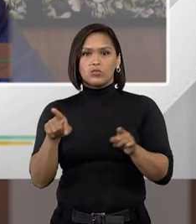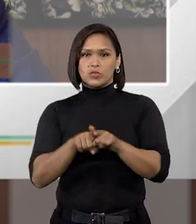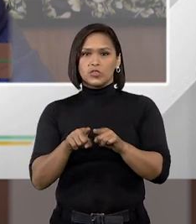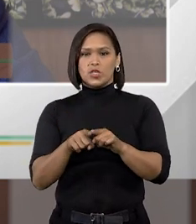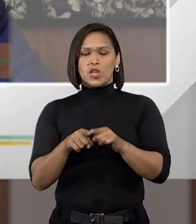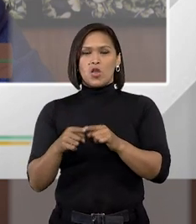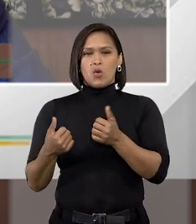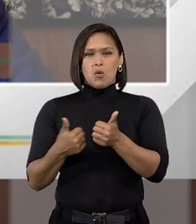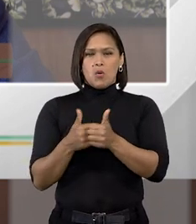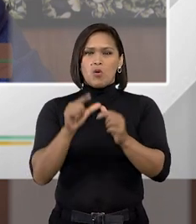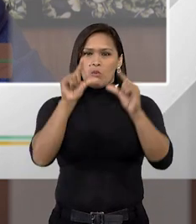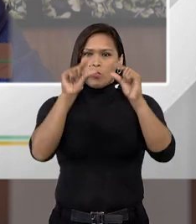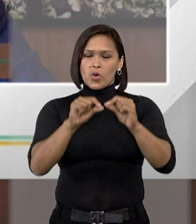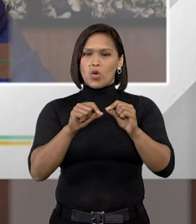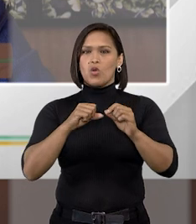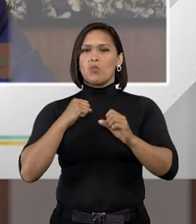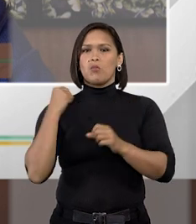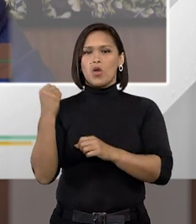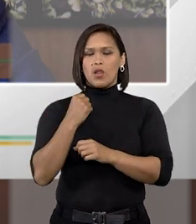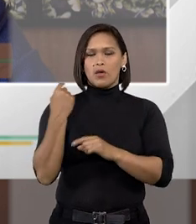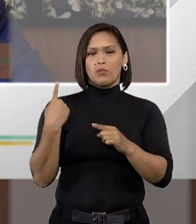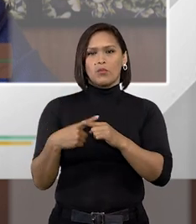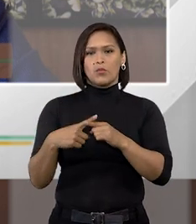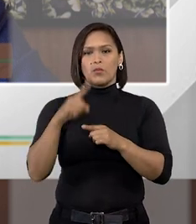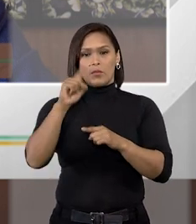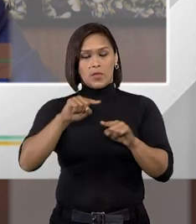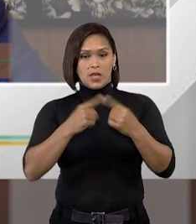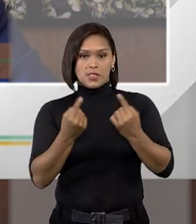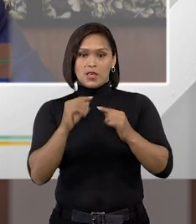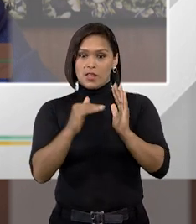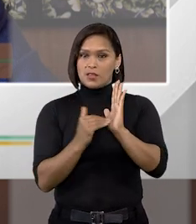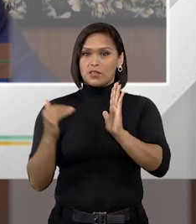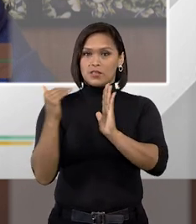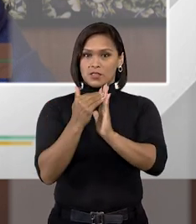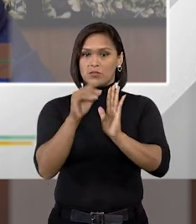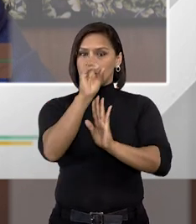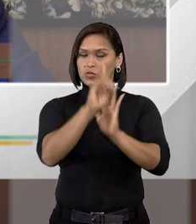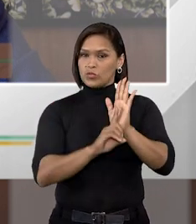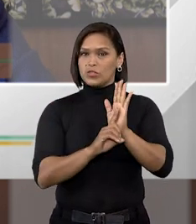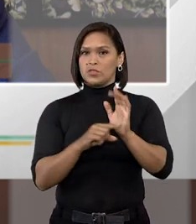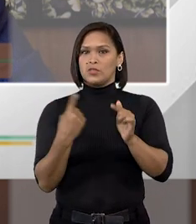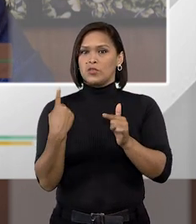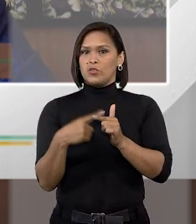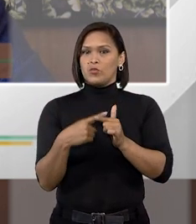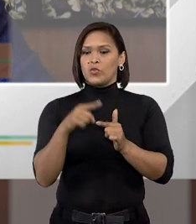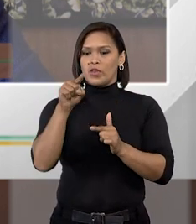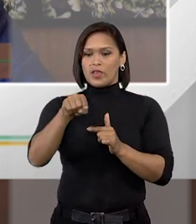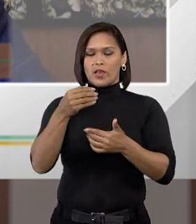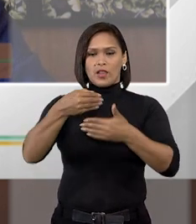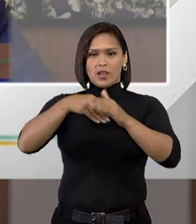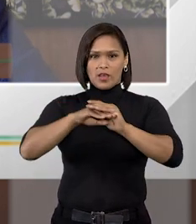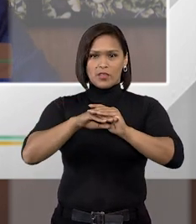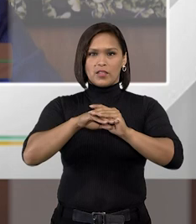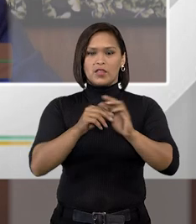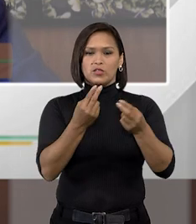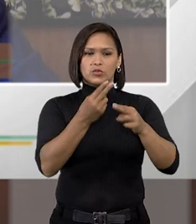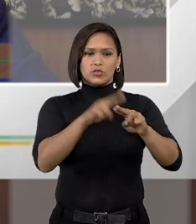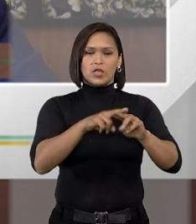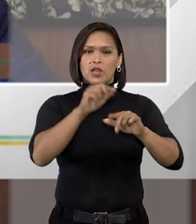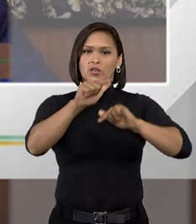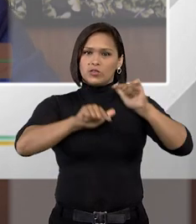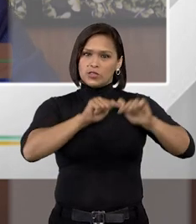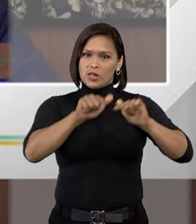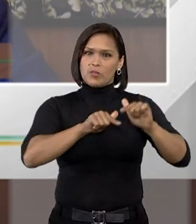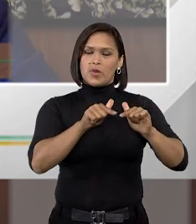até um pouco polêmico, mas ele é acima de tudo um direito, porque lá dentro com os dias de